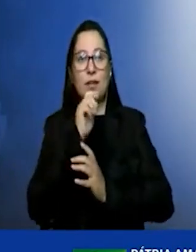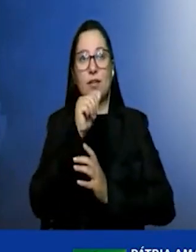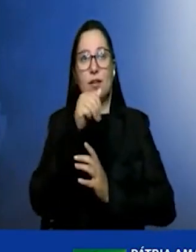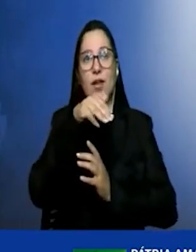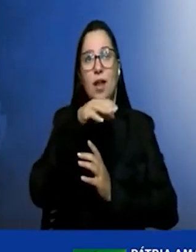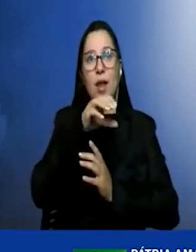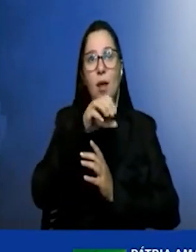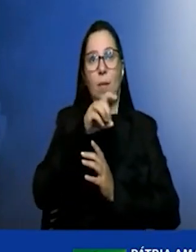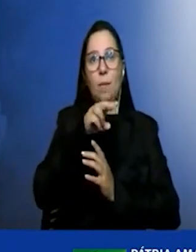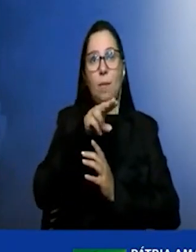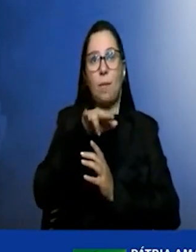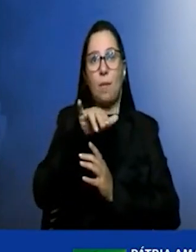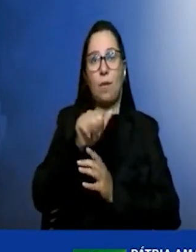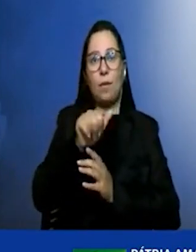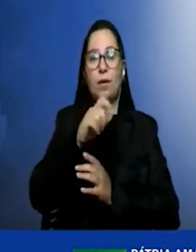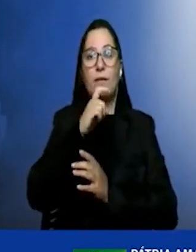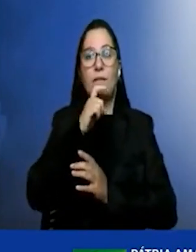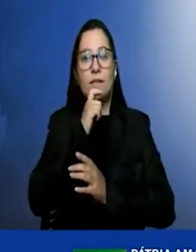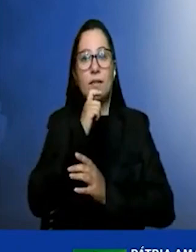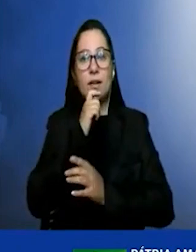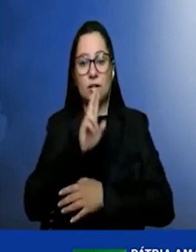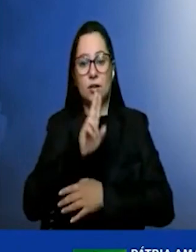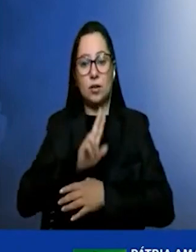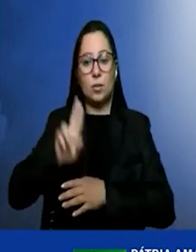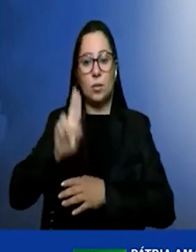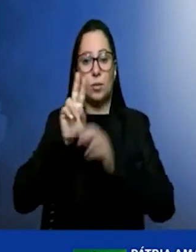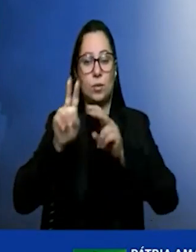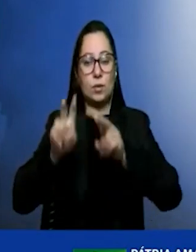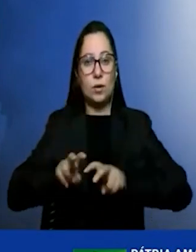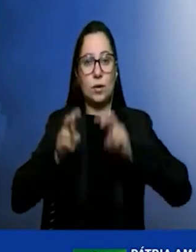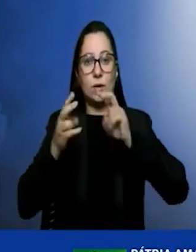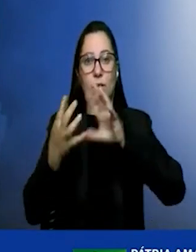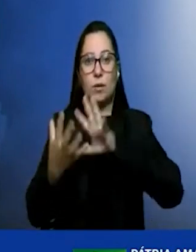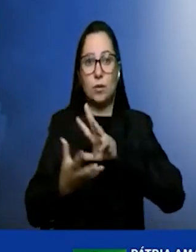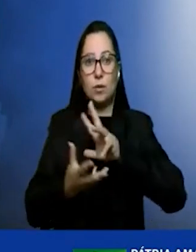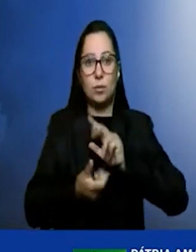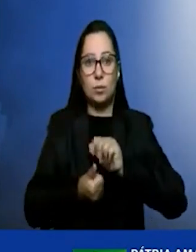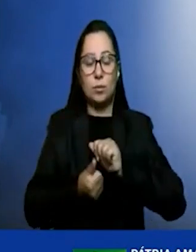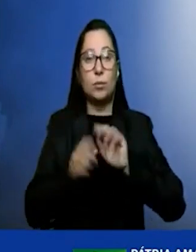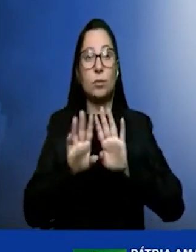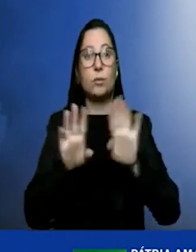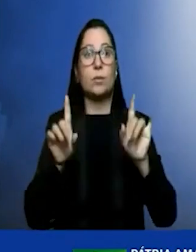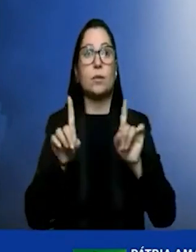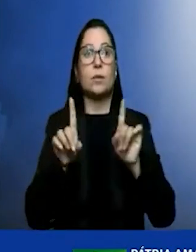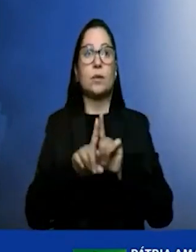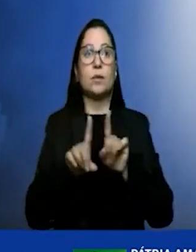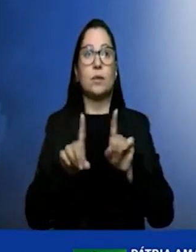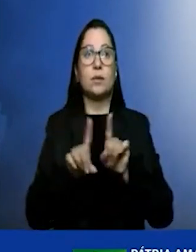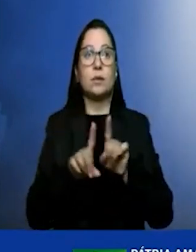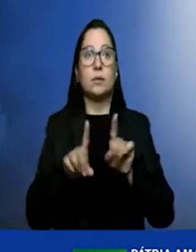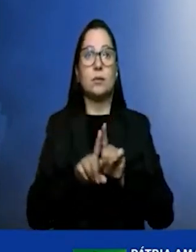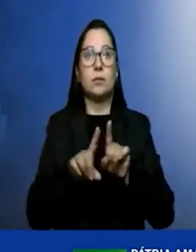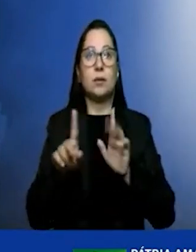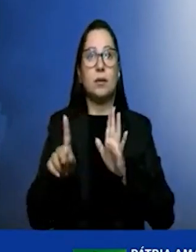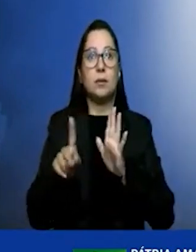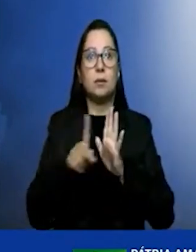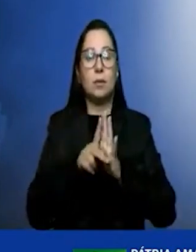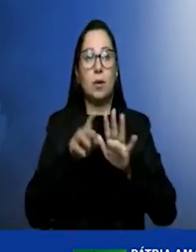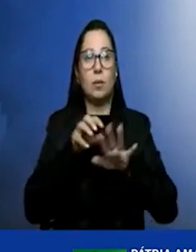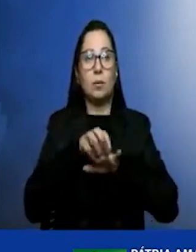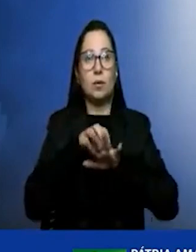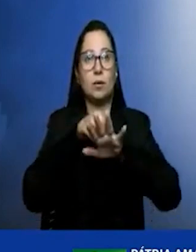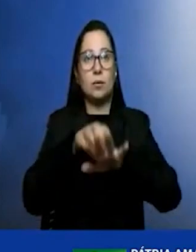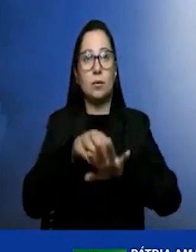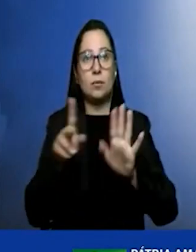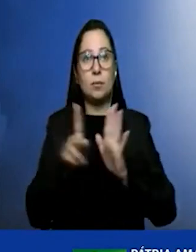para a utilização no nosso agronegócio e do mundo inteiro, mas também como um grande veículo de transporte do próprio hidrogênio verde.